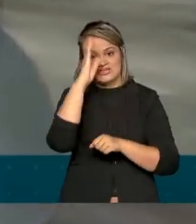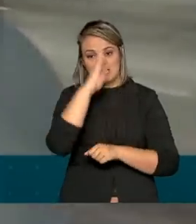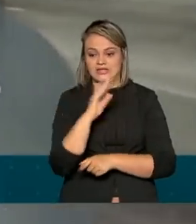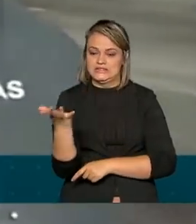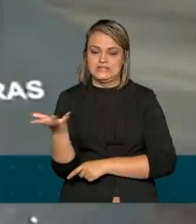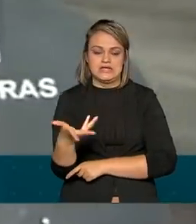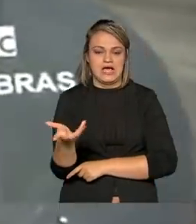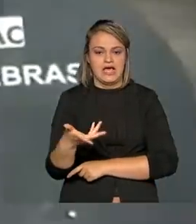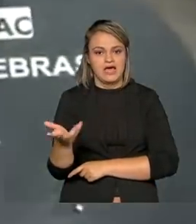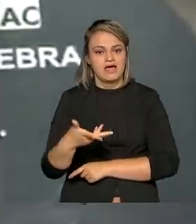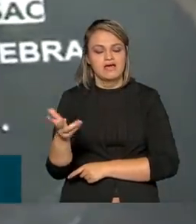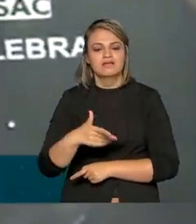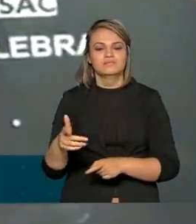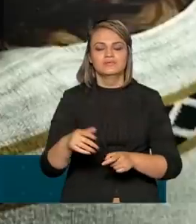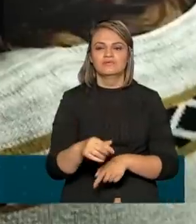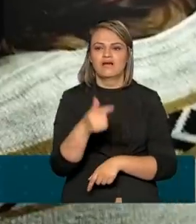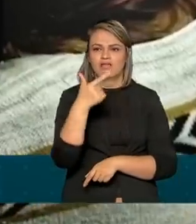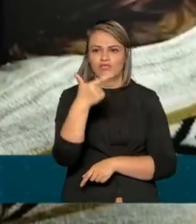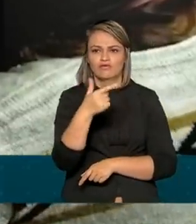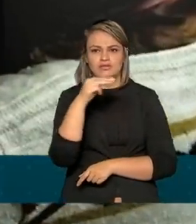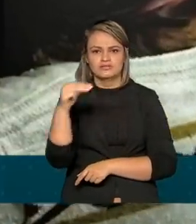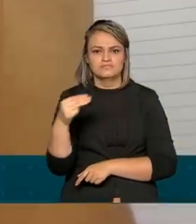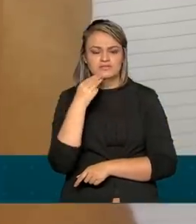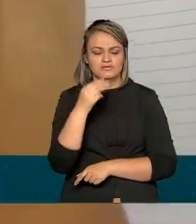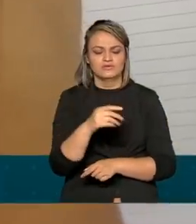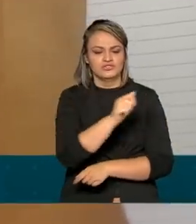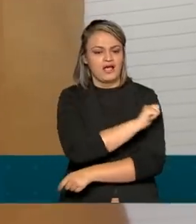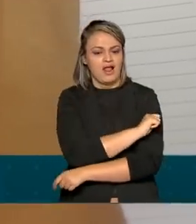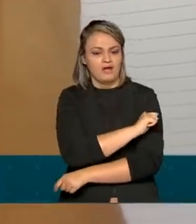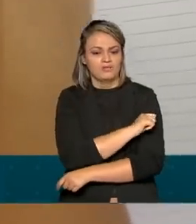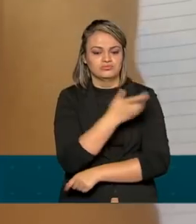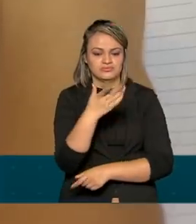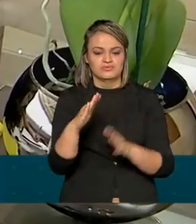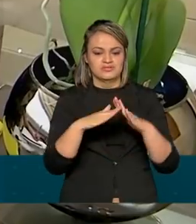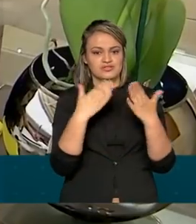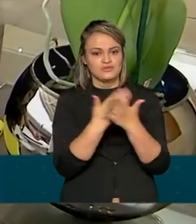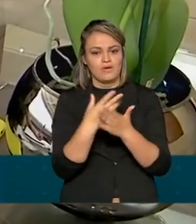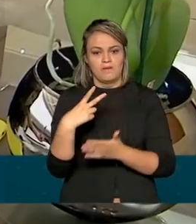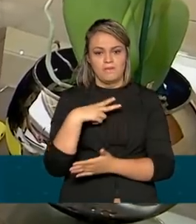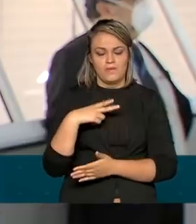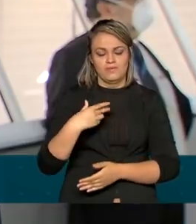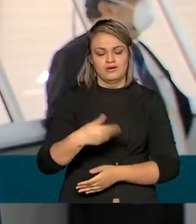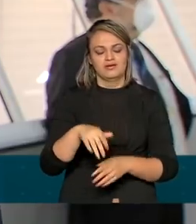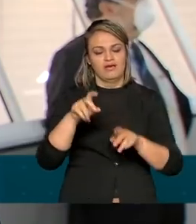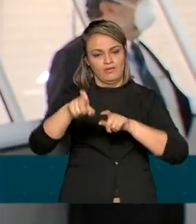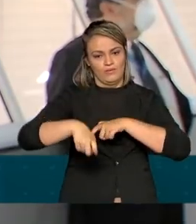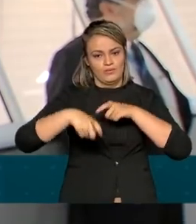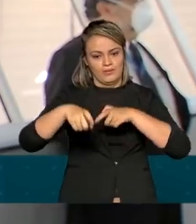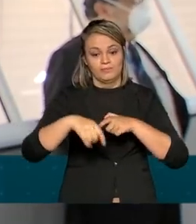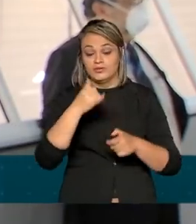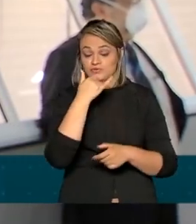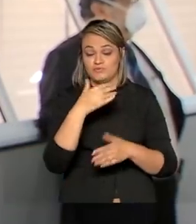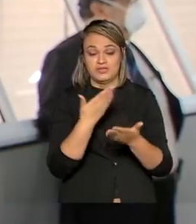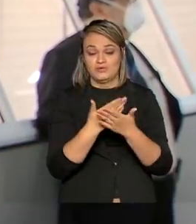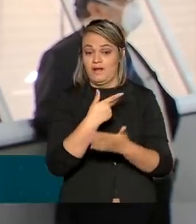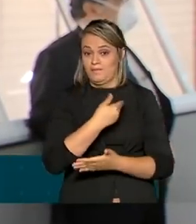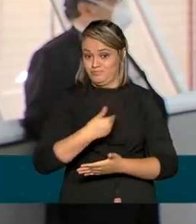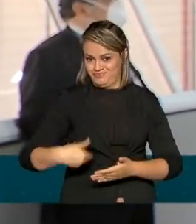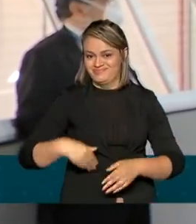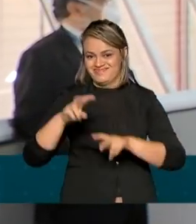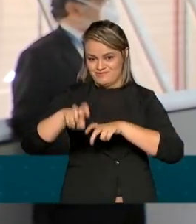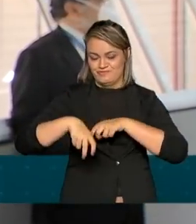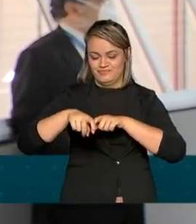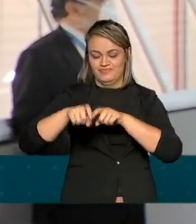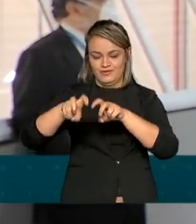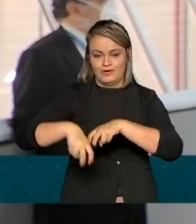alta velocidade a mais de 2 milhões e meio de alunos em escolas públicas e rurais. Imagina uma localidade ali no interior